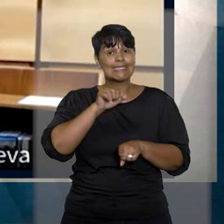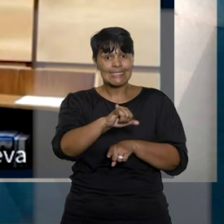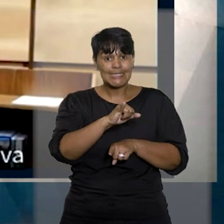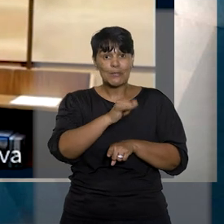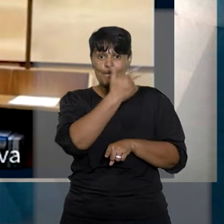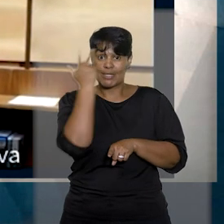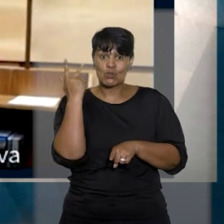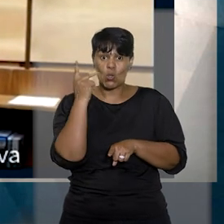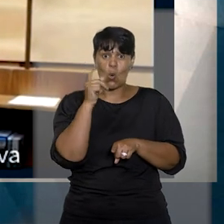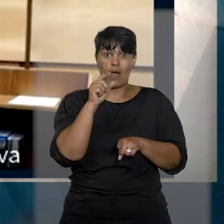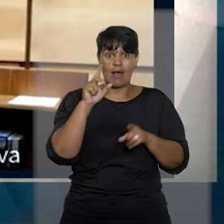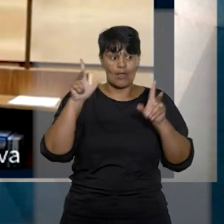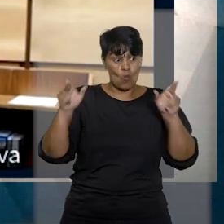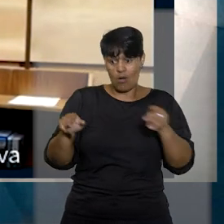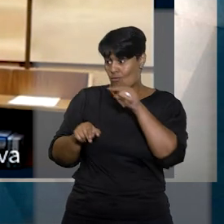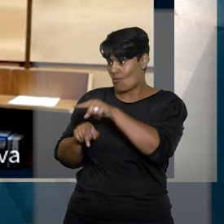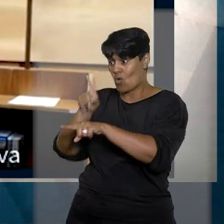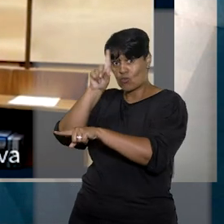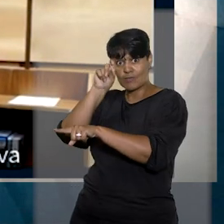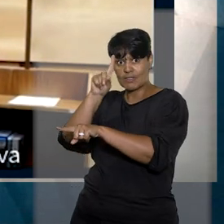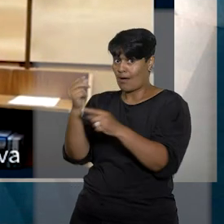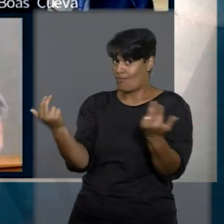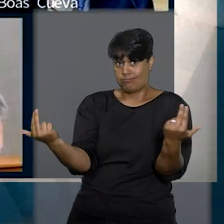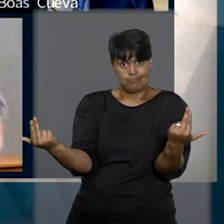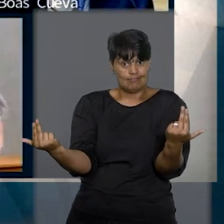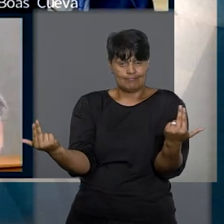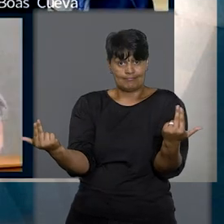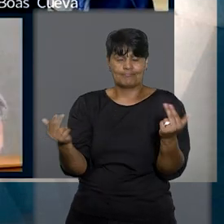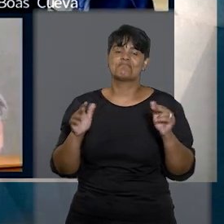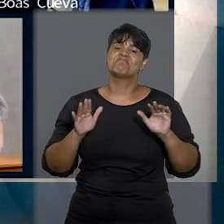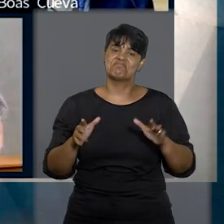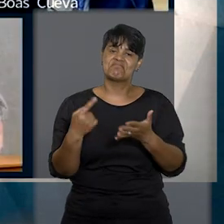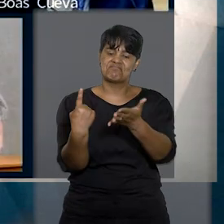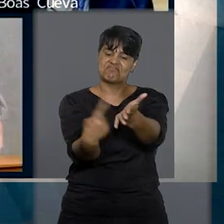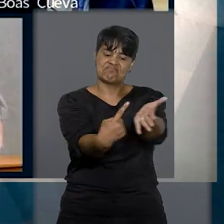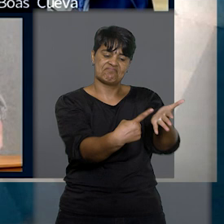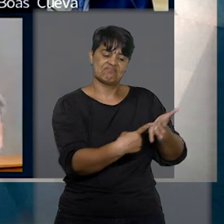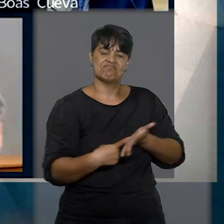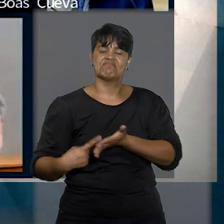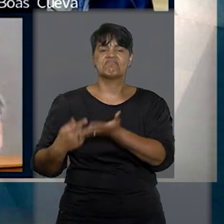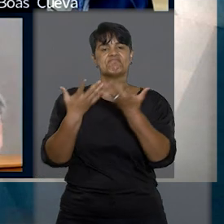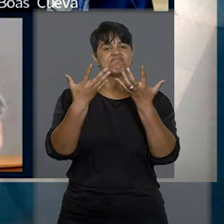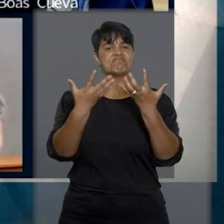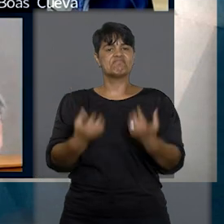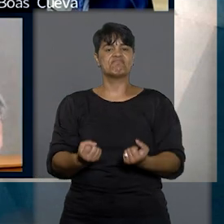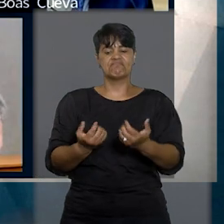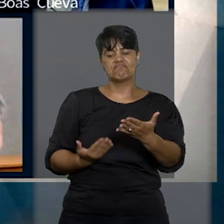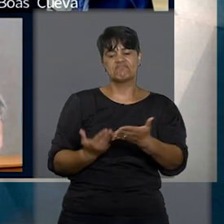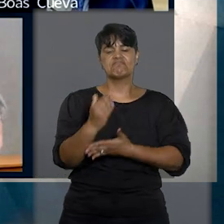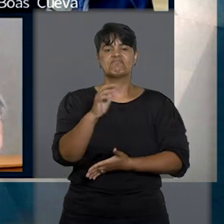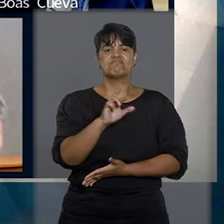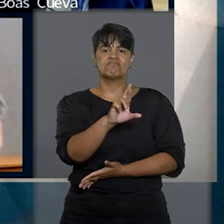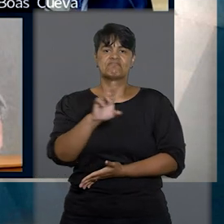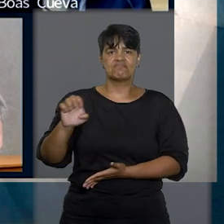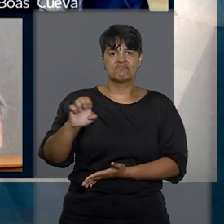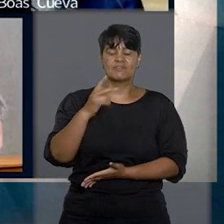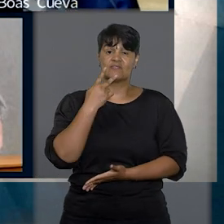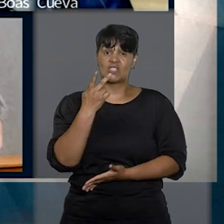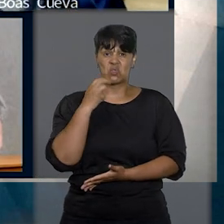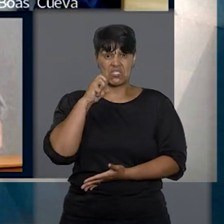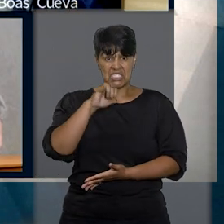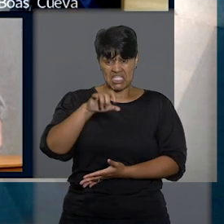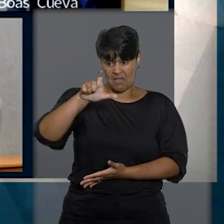àqueles que receberia se estivesse no hospital. Os ministros deram provimento ao recurso especial considerando que a adoção de